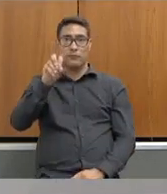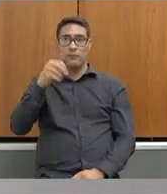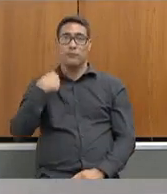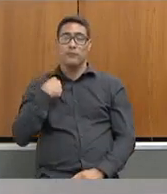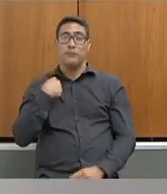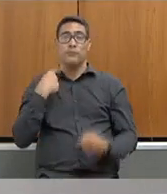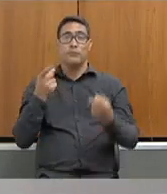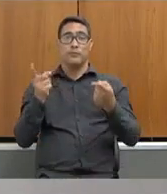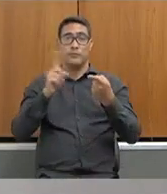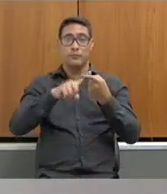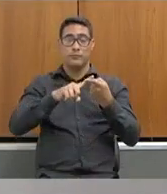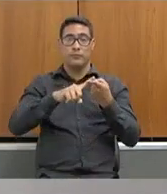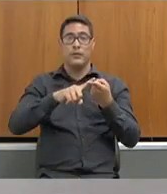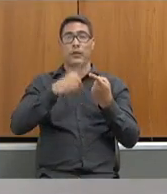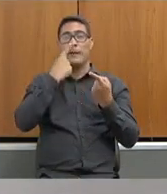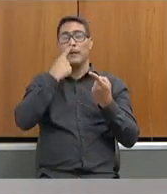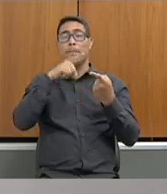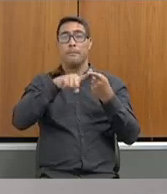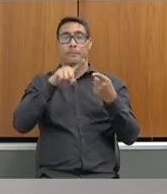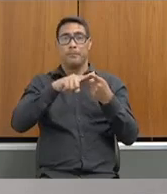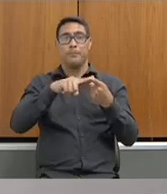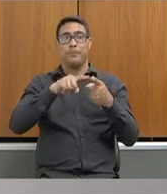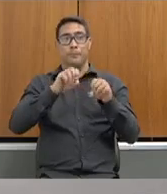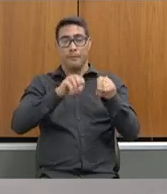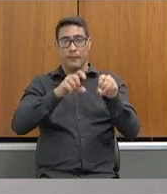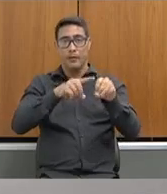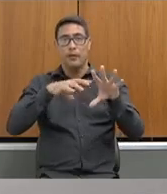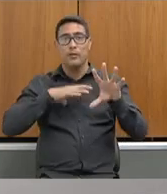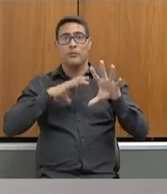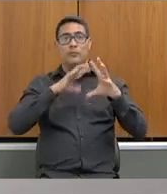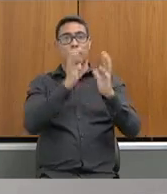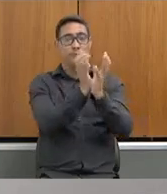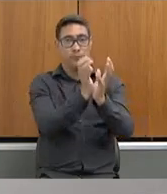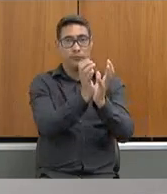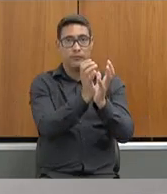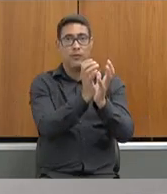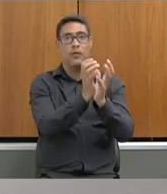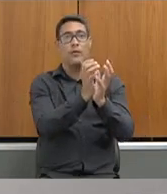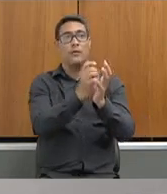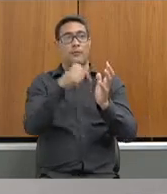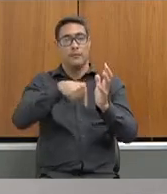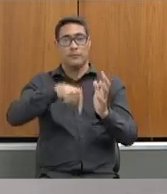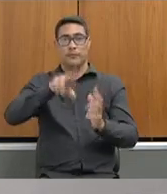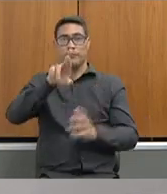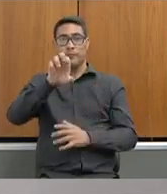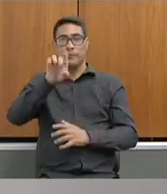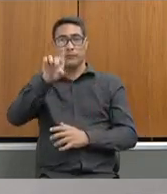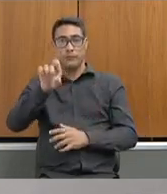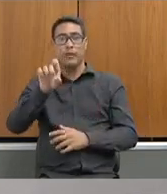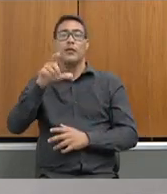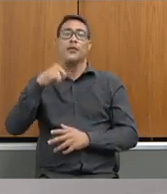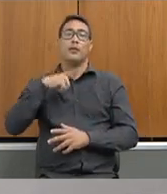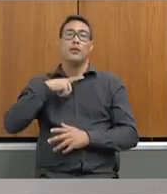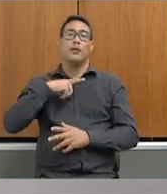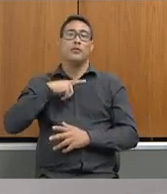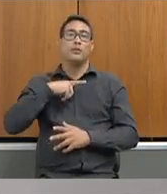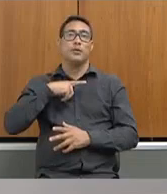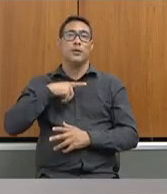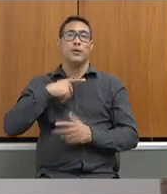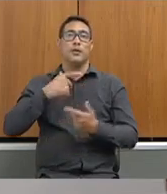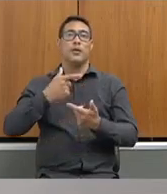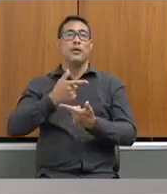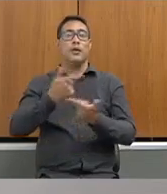que é o nosso subsecretário de Articulação Educacional. Formamos um corpo de servidores dessa rede, um corpo técnico que